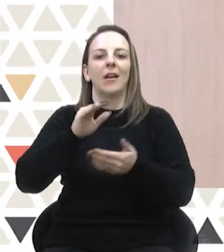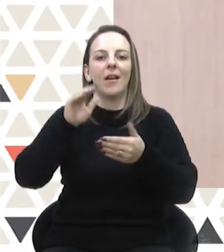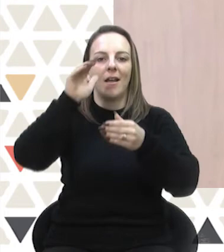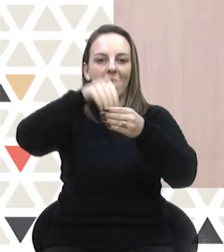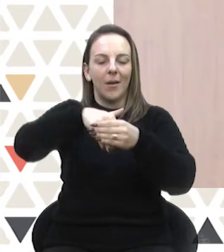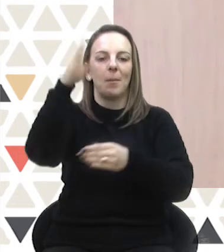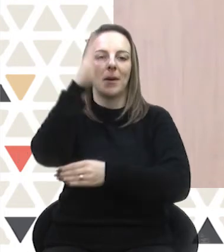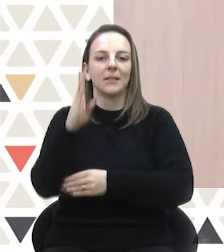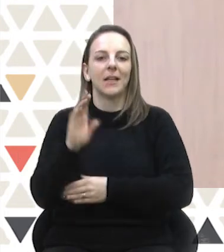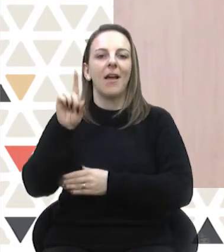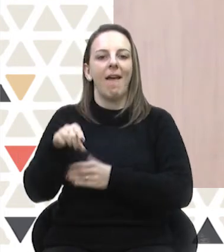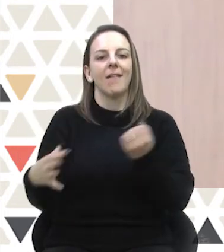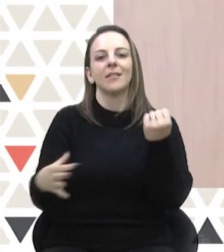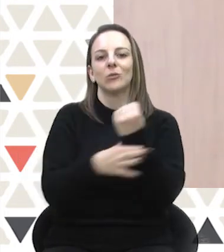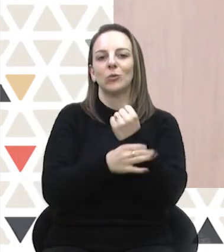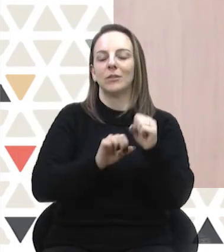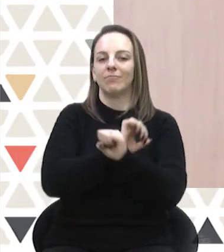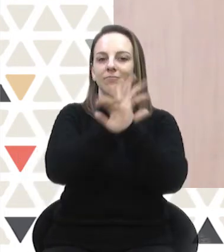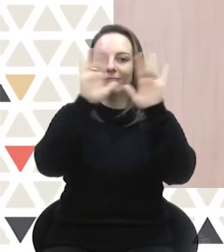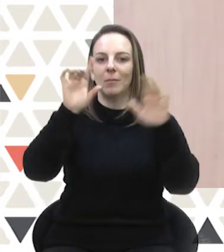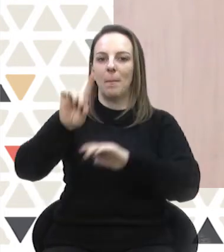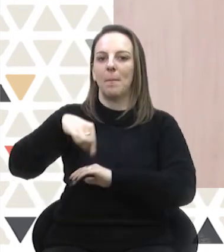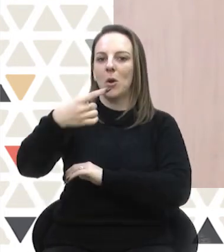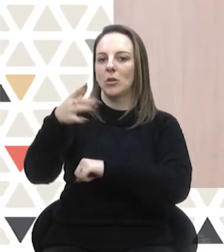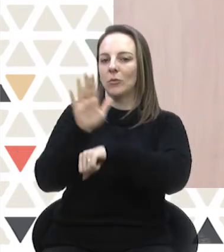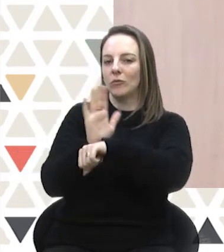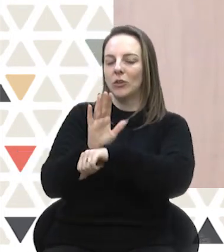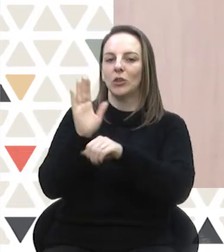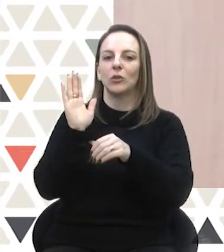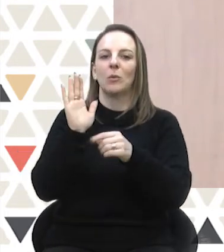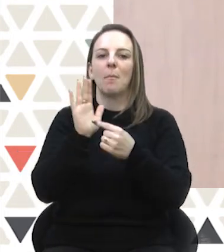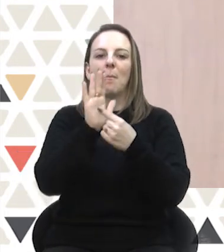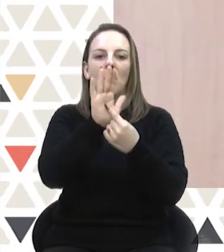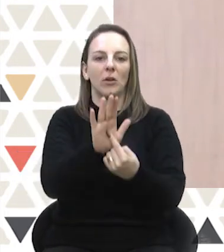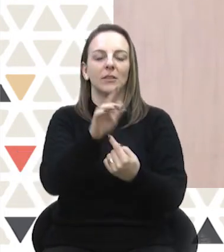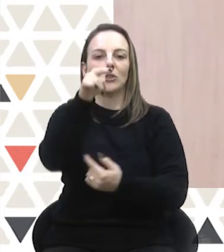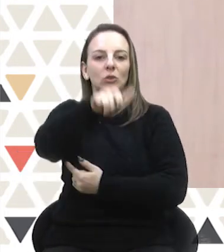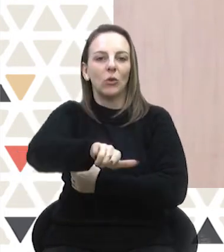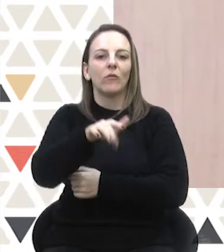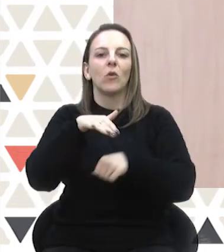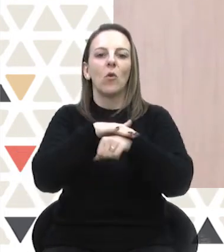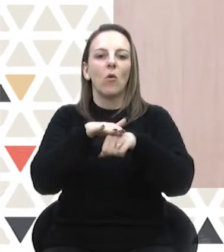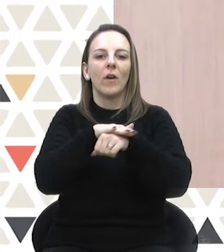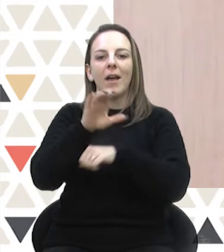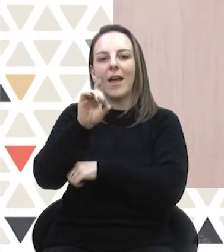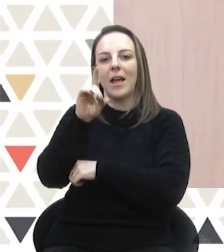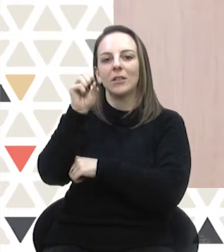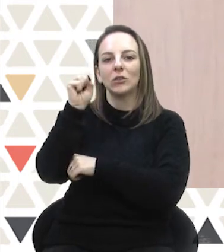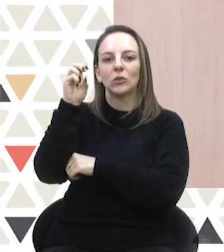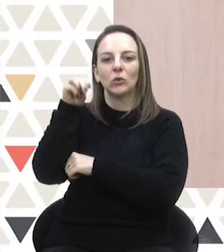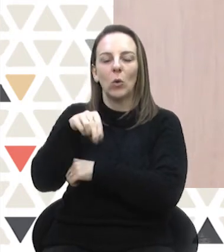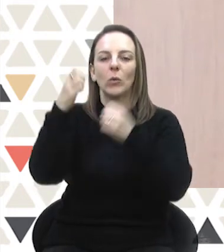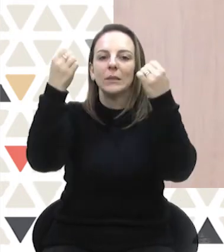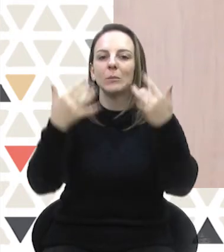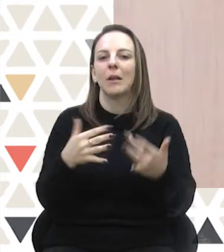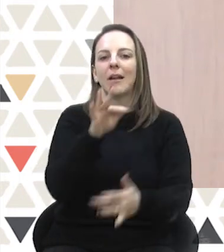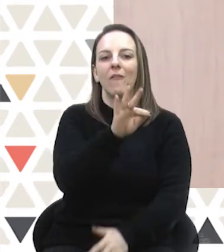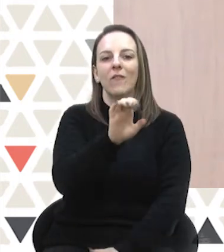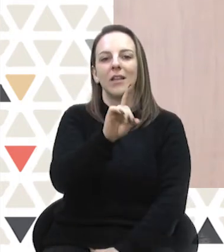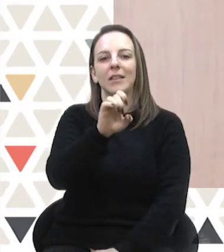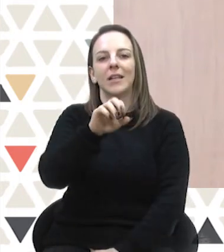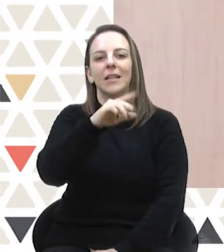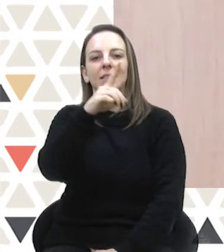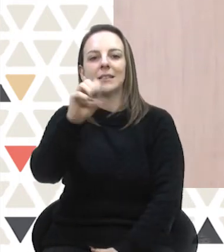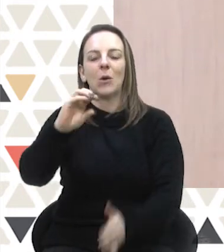é segura e transparente. No próximo vídeo, continuamos a conversa com o Edson Barowski para falar sobre as